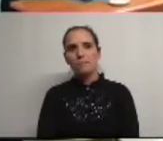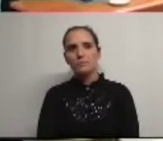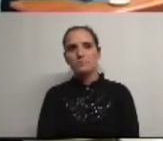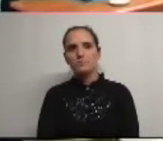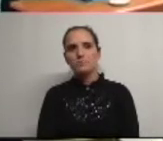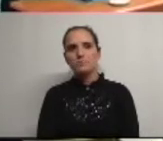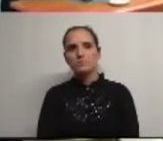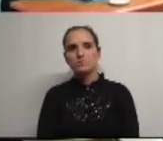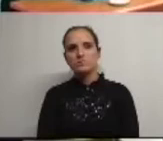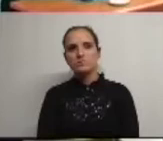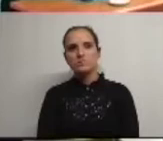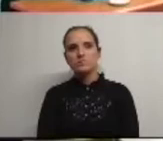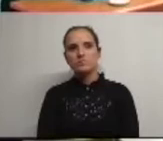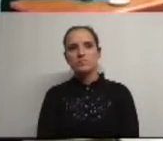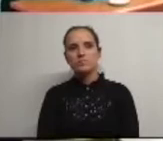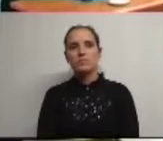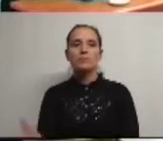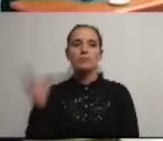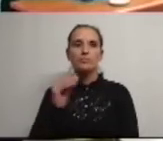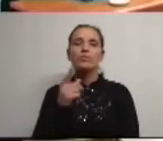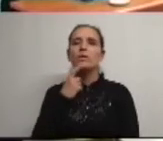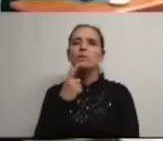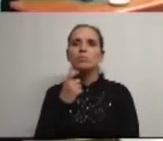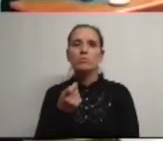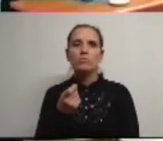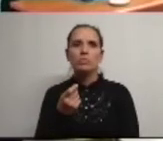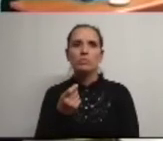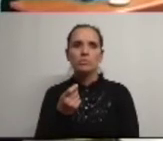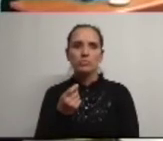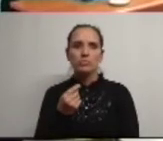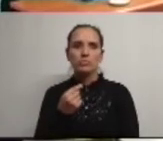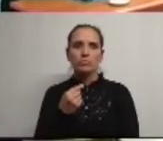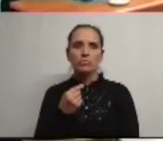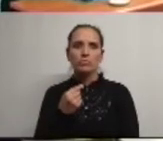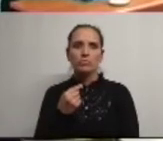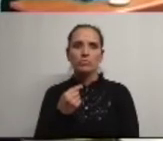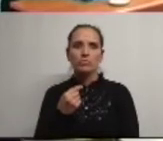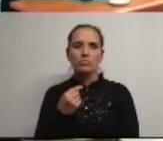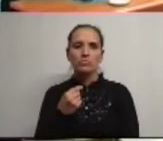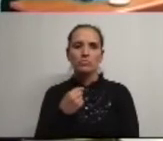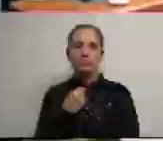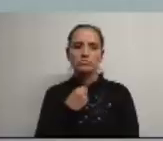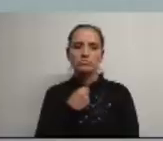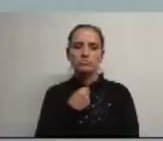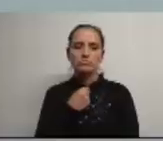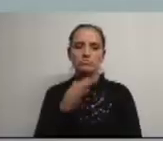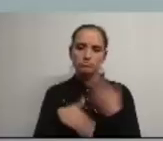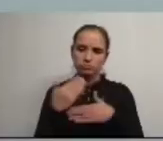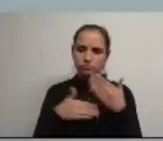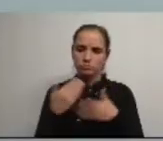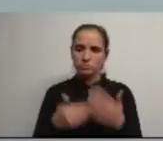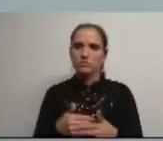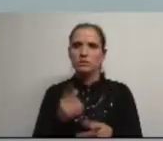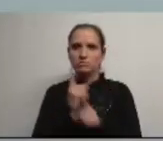eu mais do que perguntas tenho que as fazer vou fazer em forma de pergunta vai mesmo avançar com o